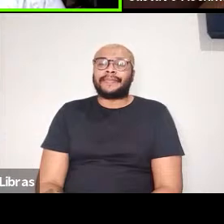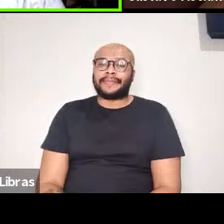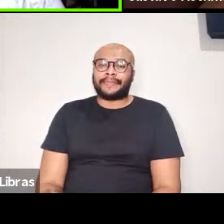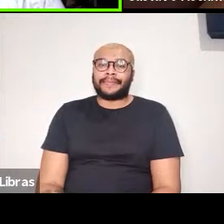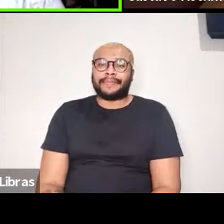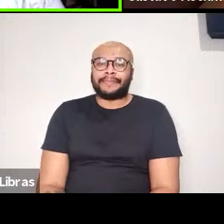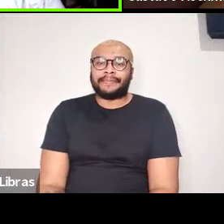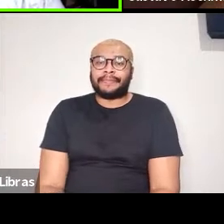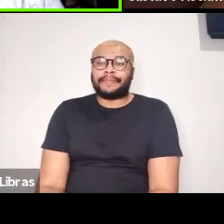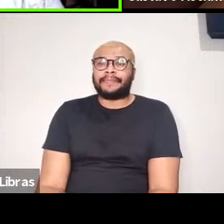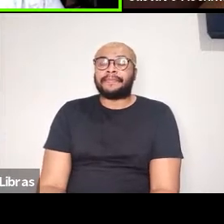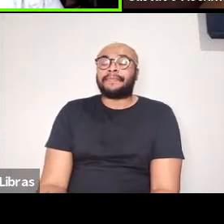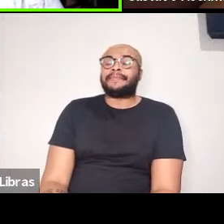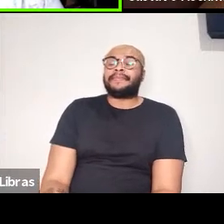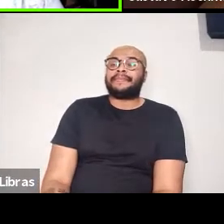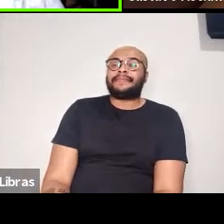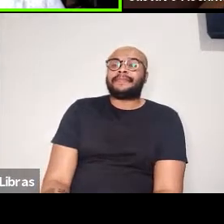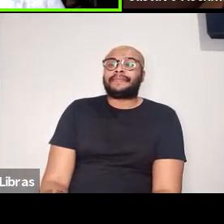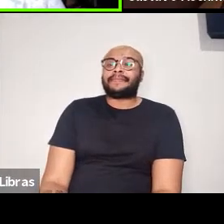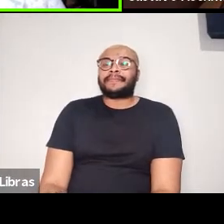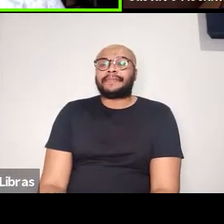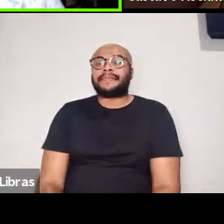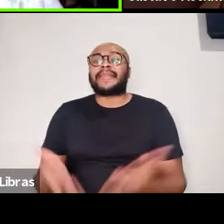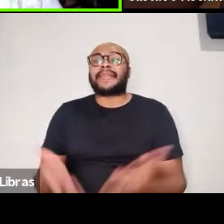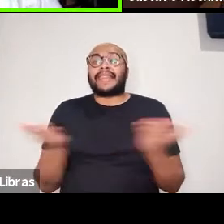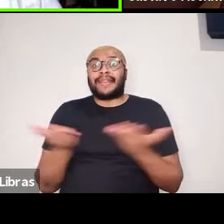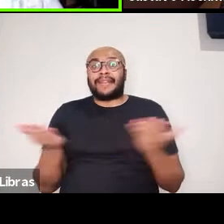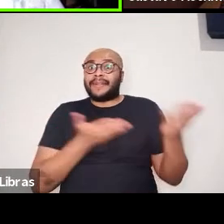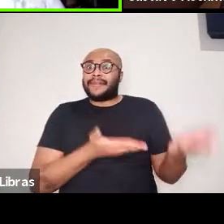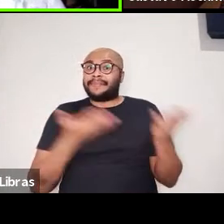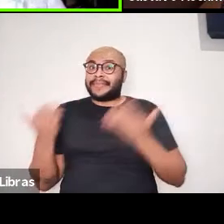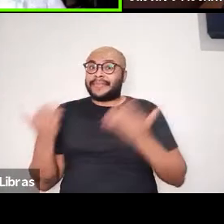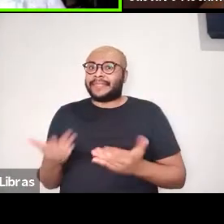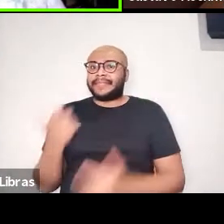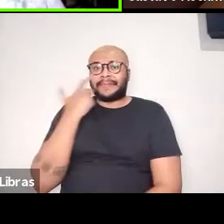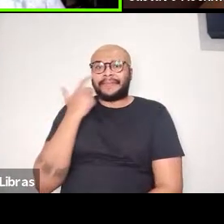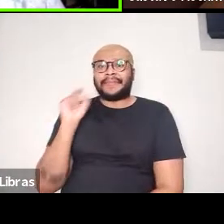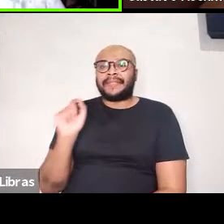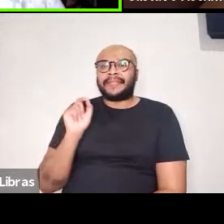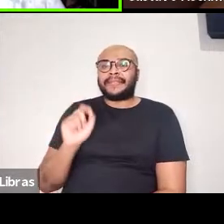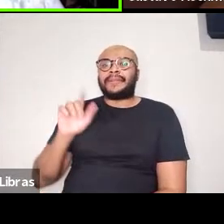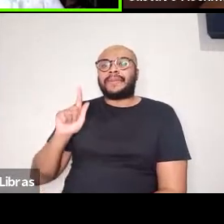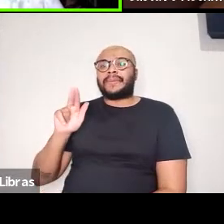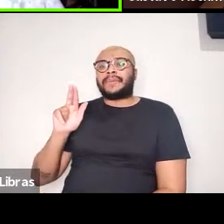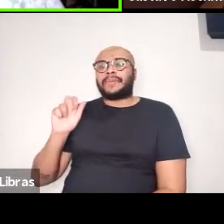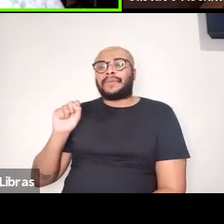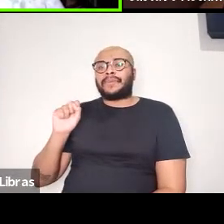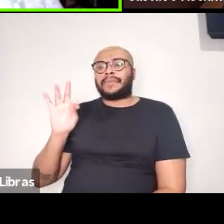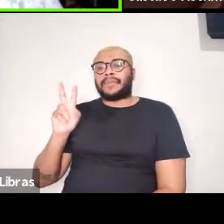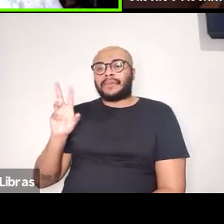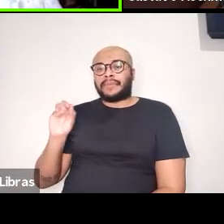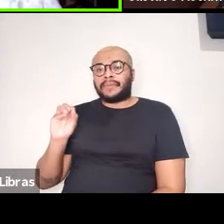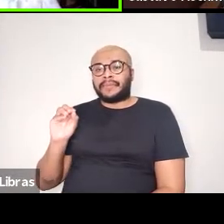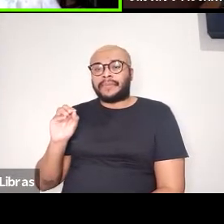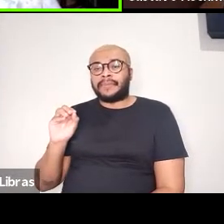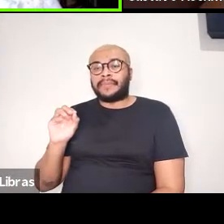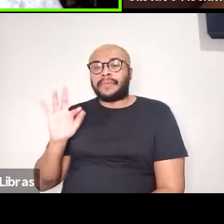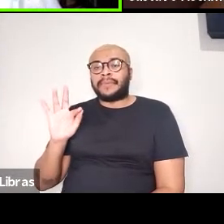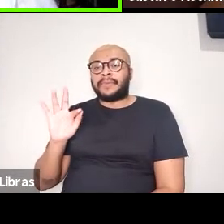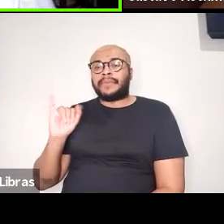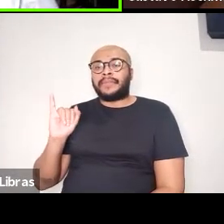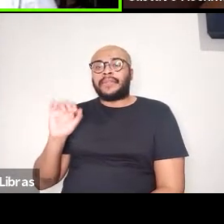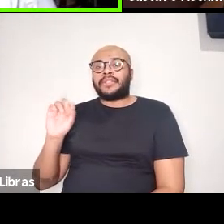Bom, vamos aos convidados. O Gustavo Fischmann é cidadão